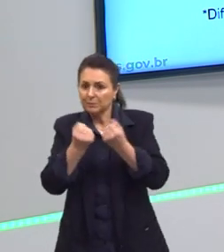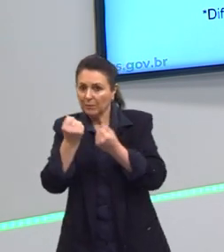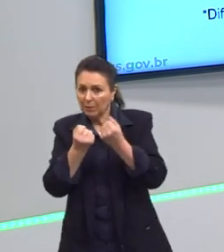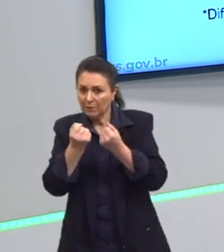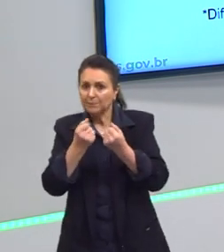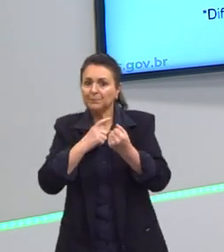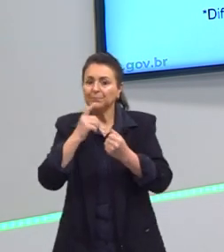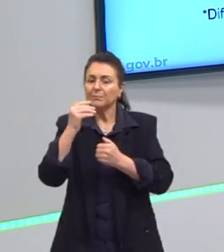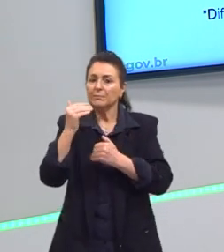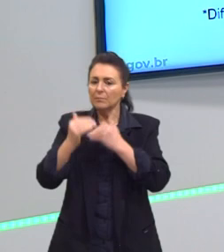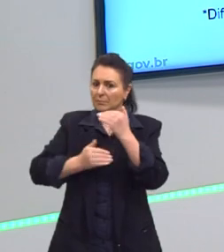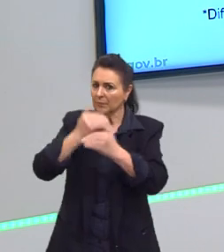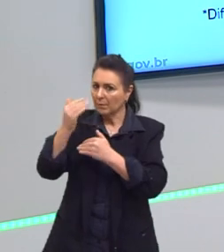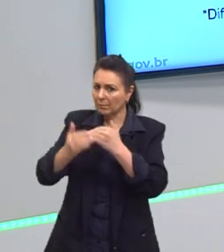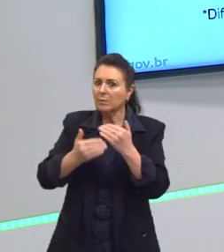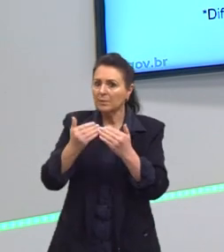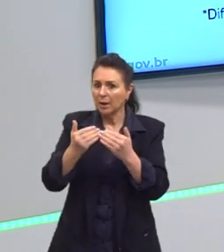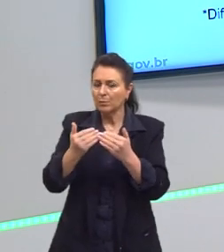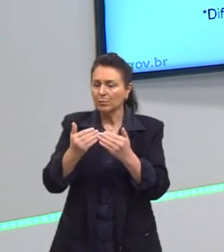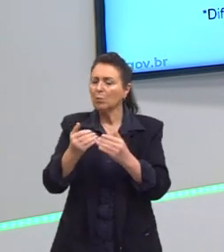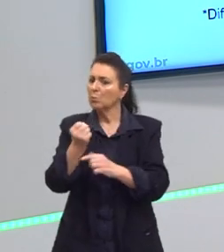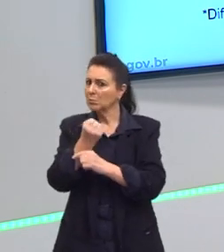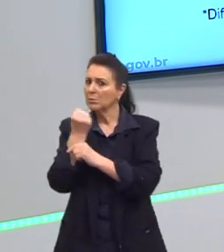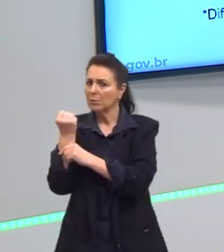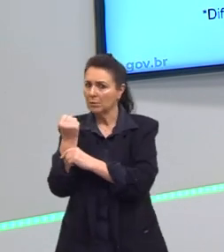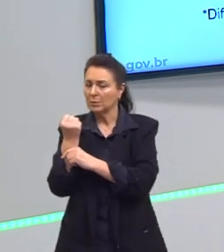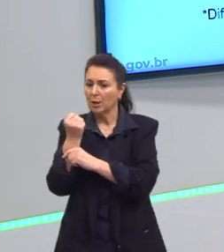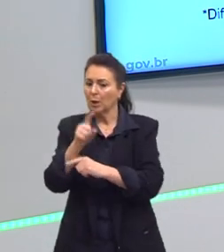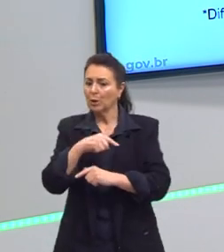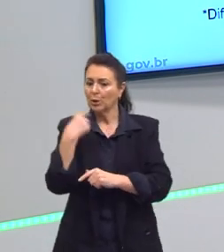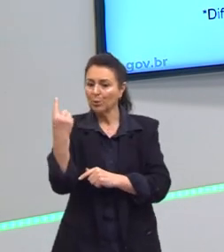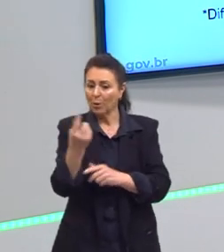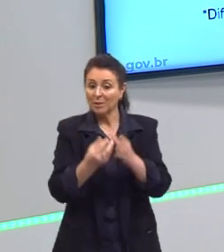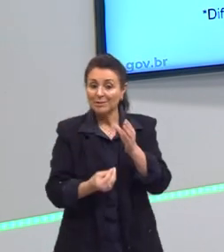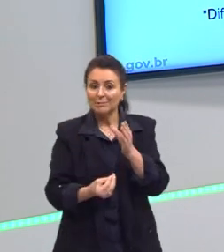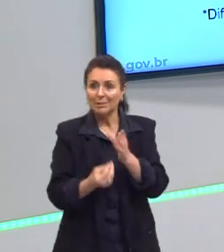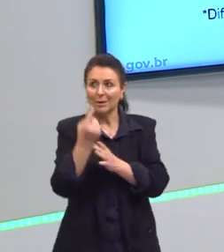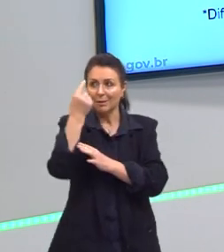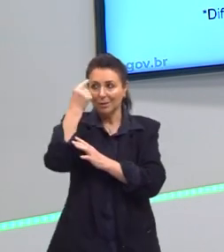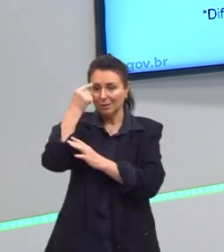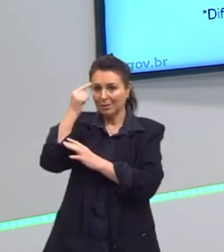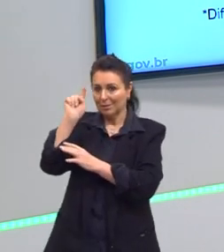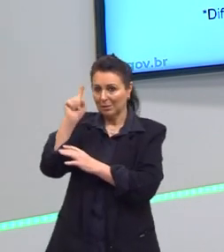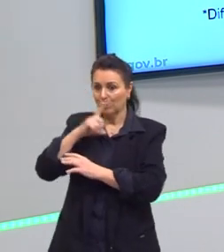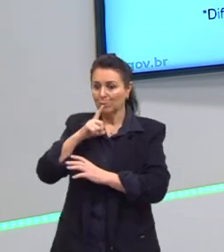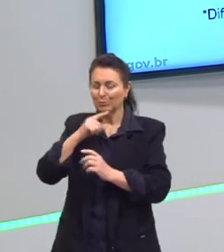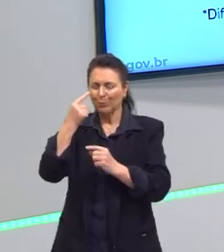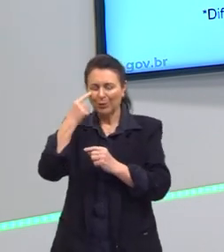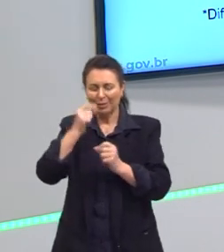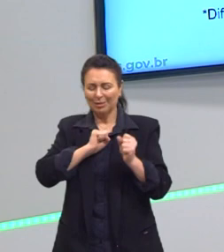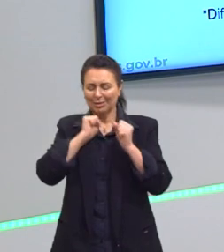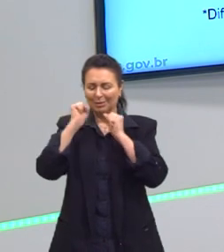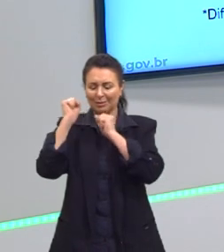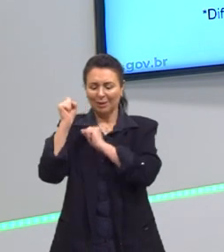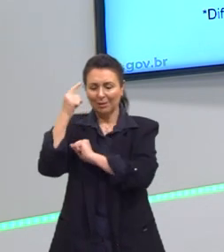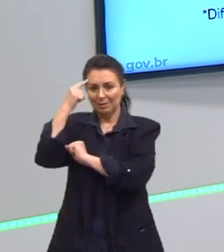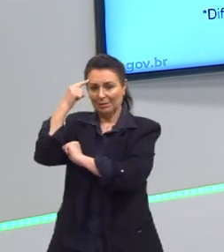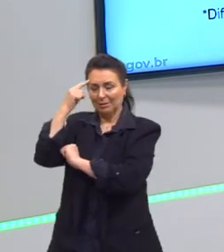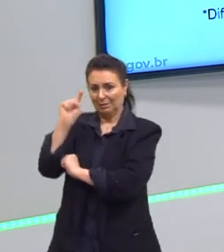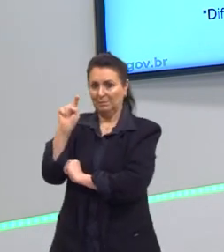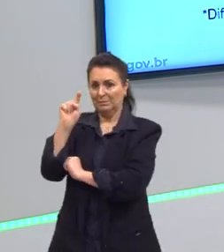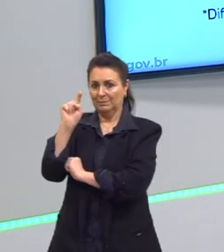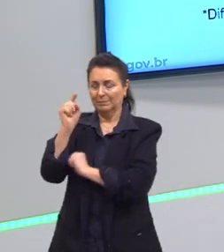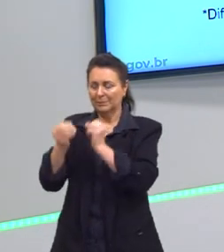e com muito mais segurança do que um ser humano. Nós somos feitos para criar. Nosso poder de criação. Aí entra a história do Nietzsche.